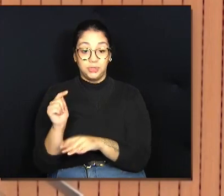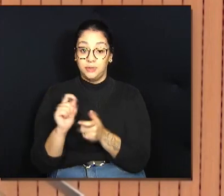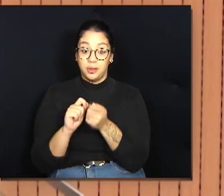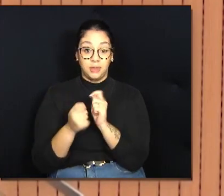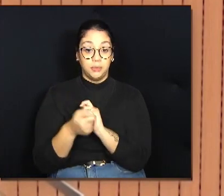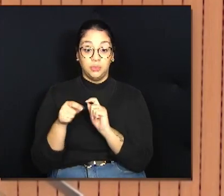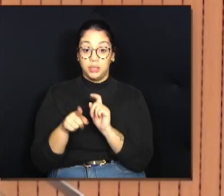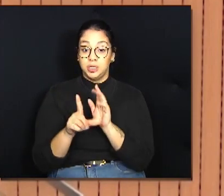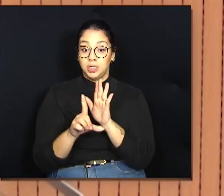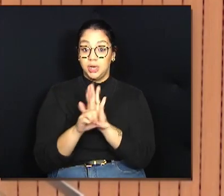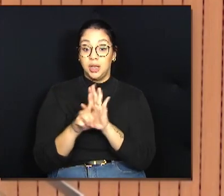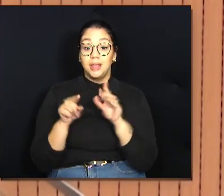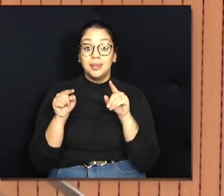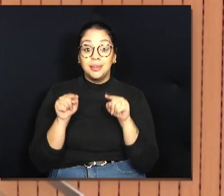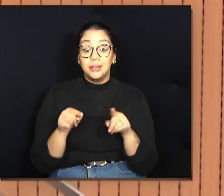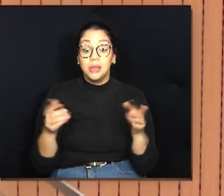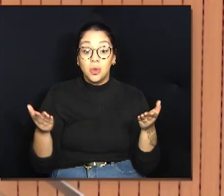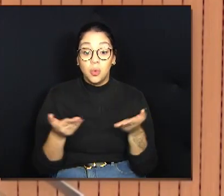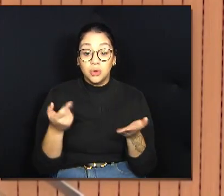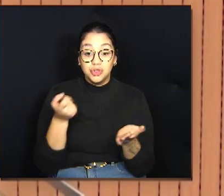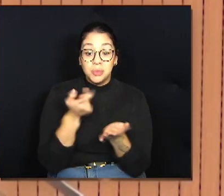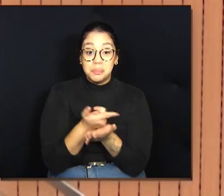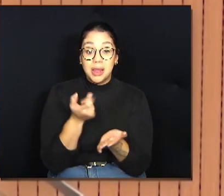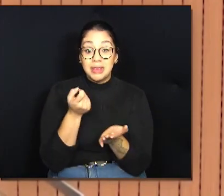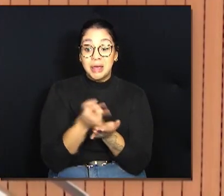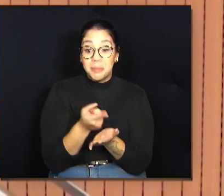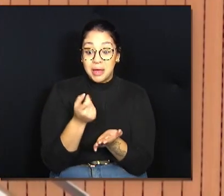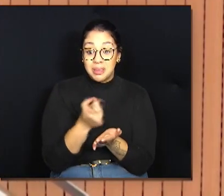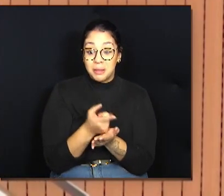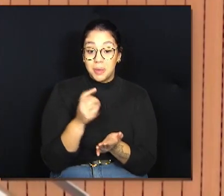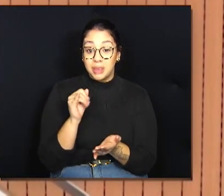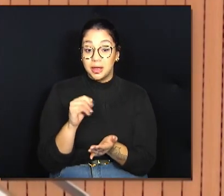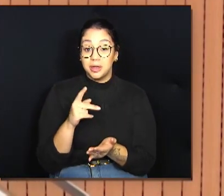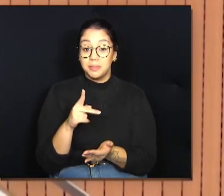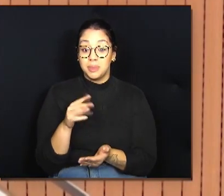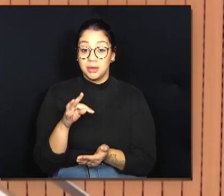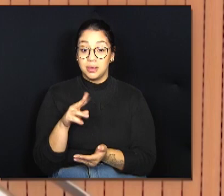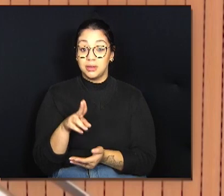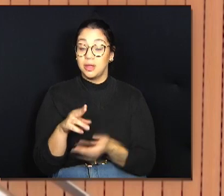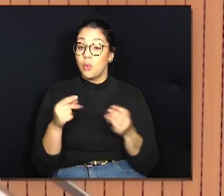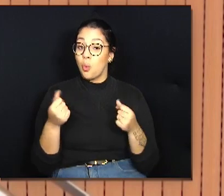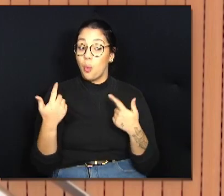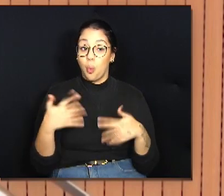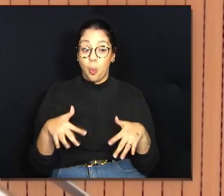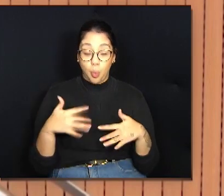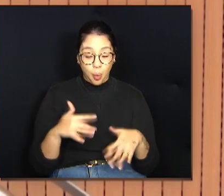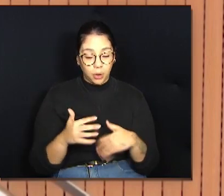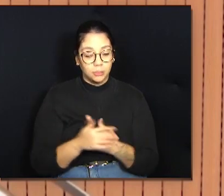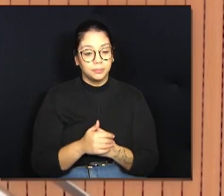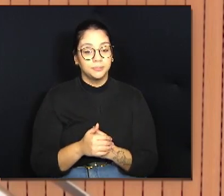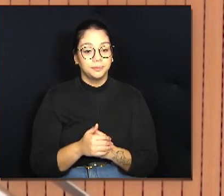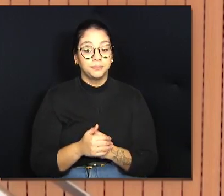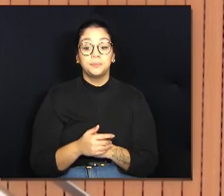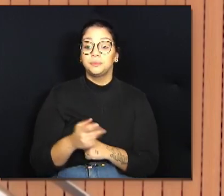o valor que eles estão pagando de IPTU está muito alto. Citando apontamentos do relatório, Major Jaime fez uma